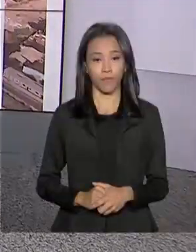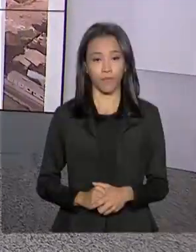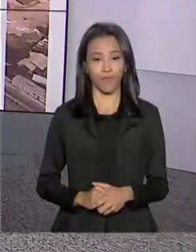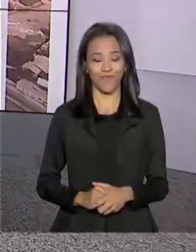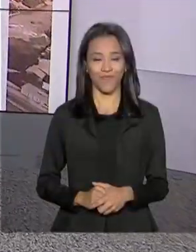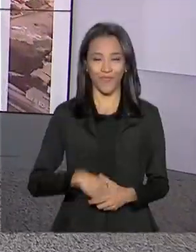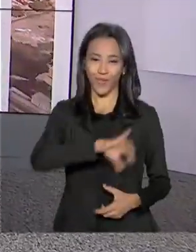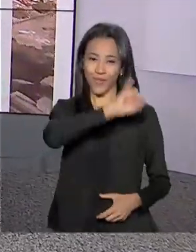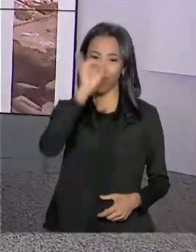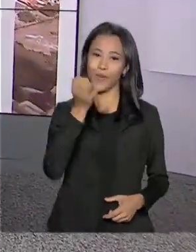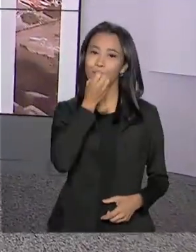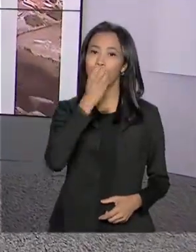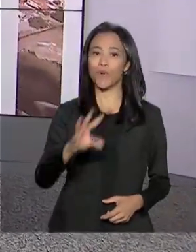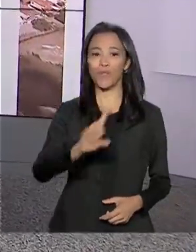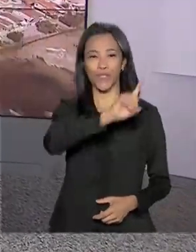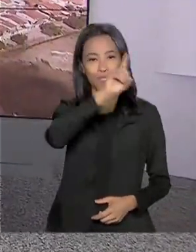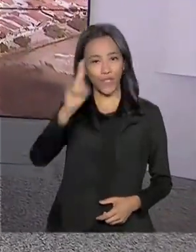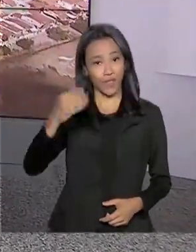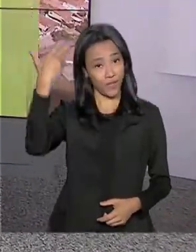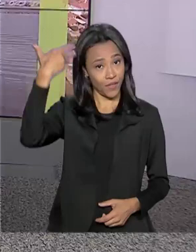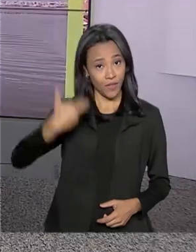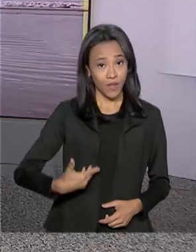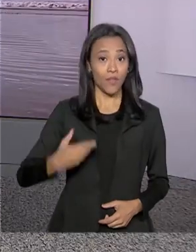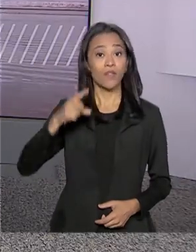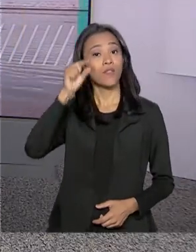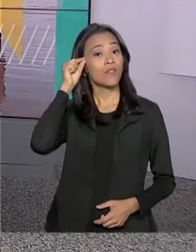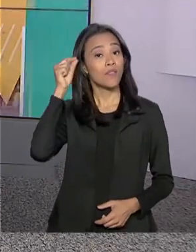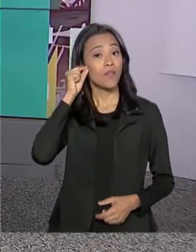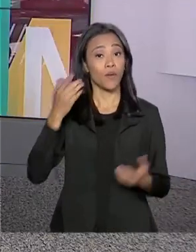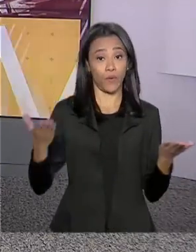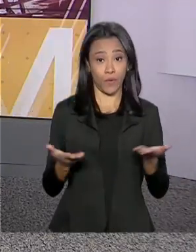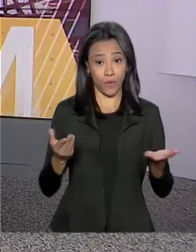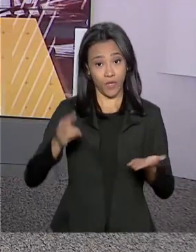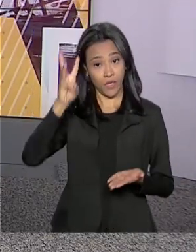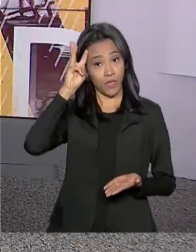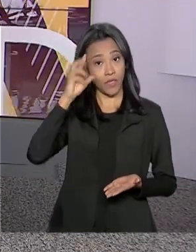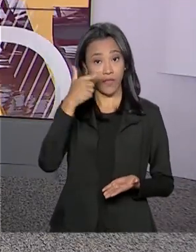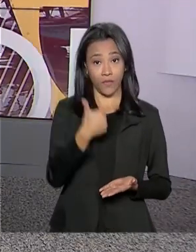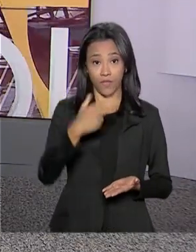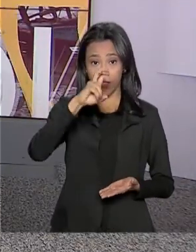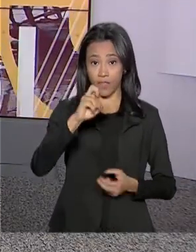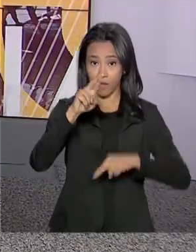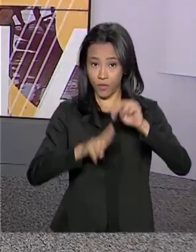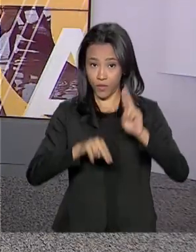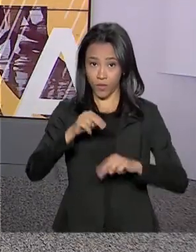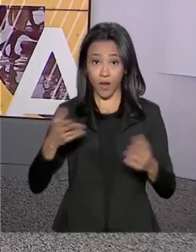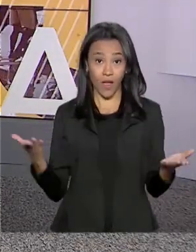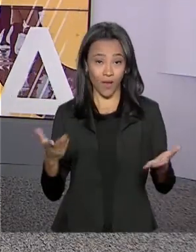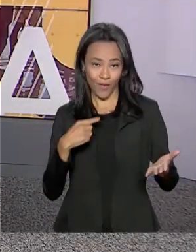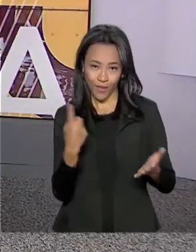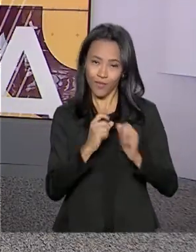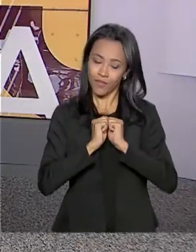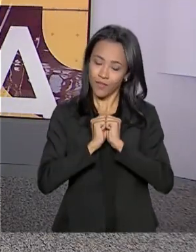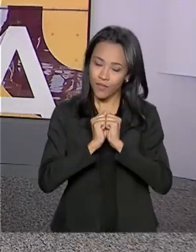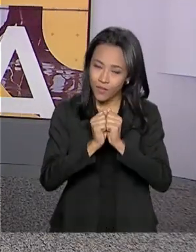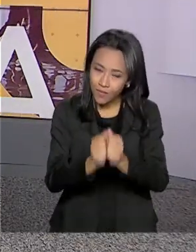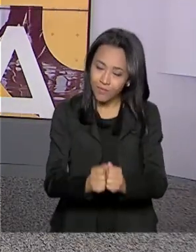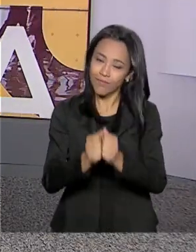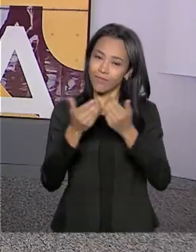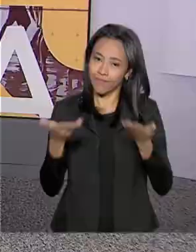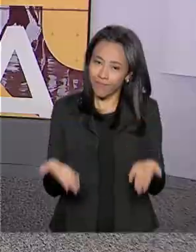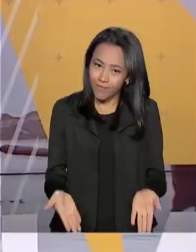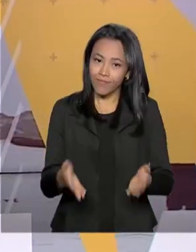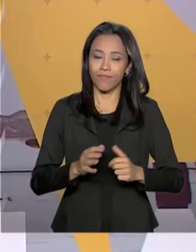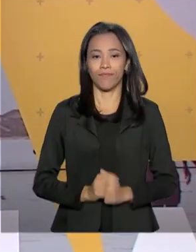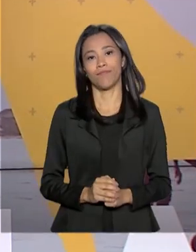Olá, bom dia, eu sou Mara Kenupi, hoje é terça-feira, 25 de junho. A partir de agora, estamos juntos no Brasil